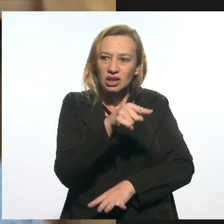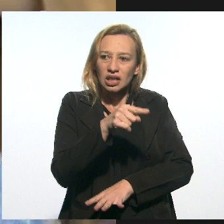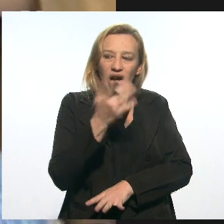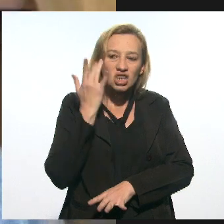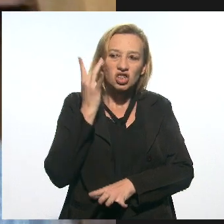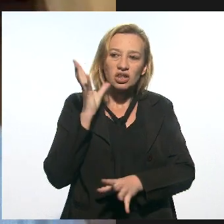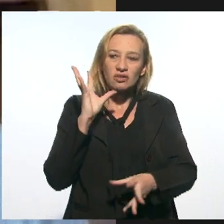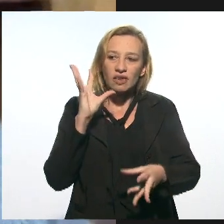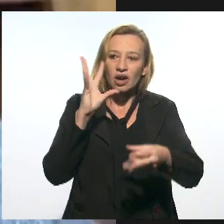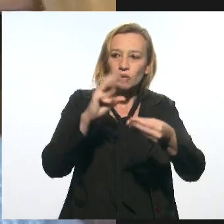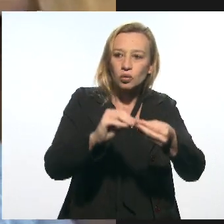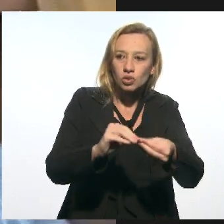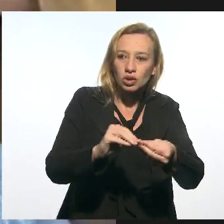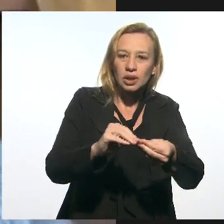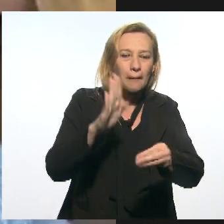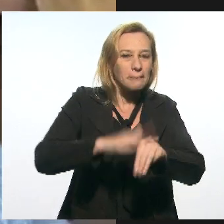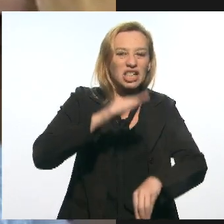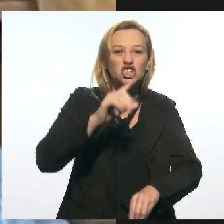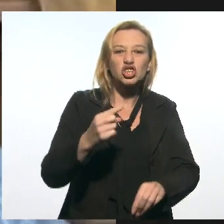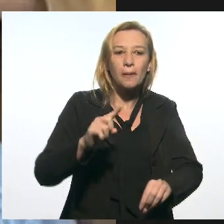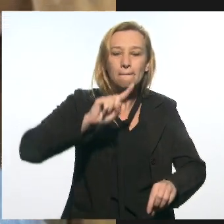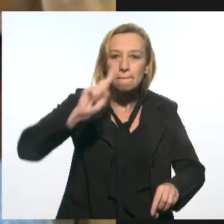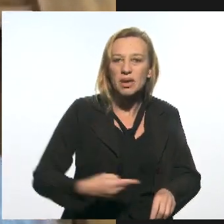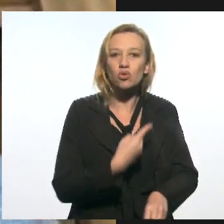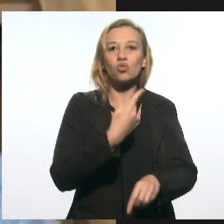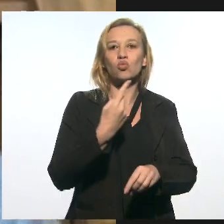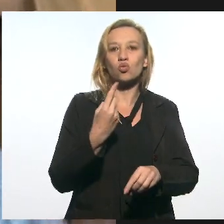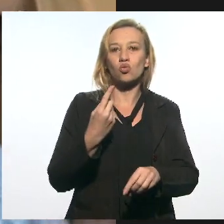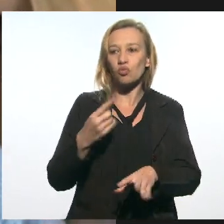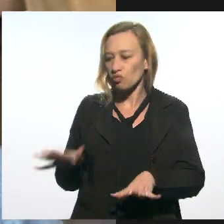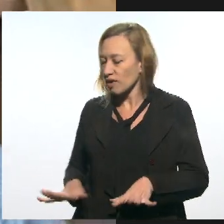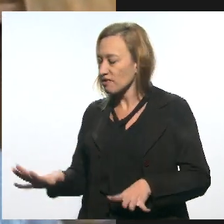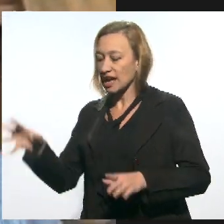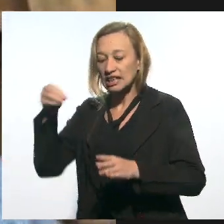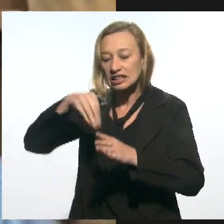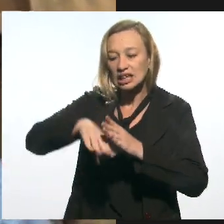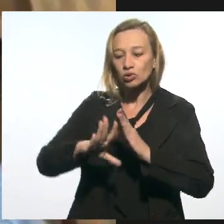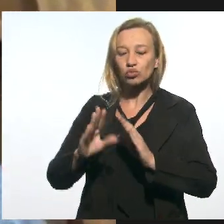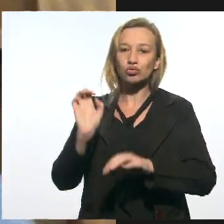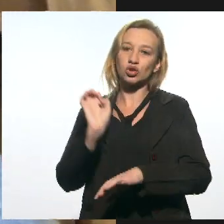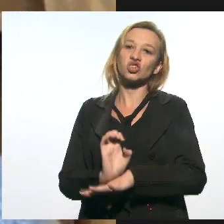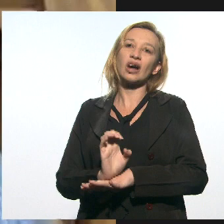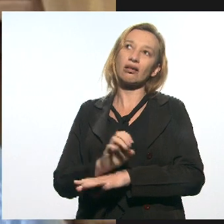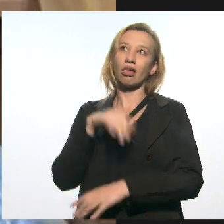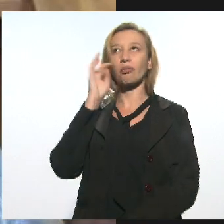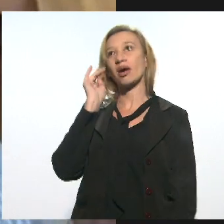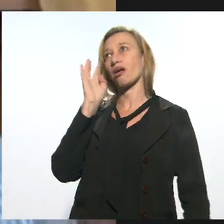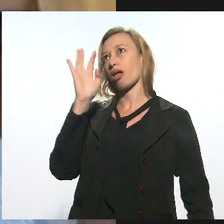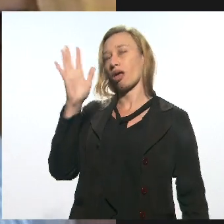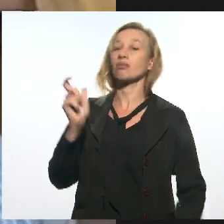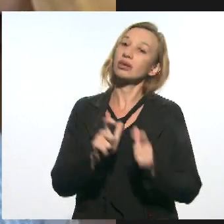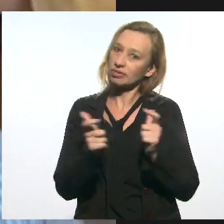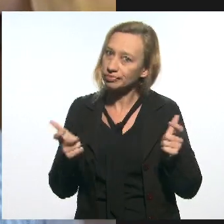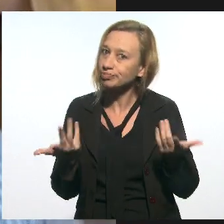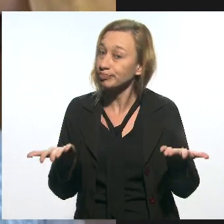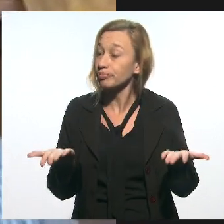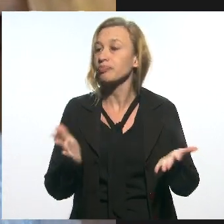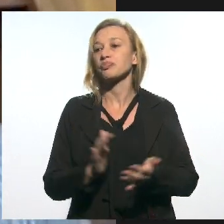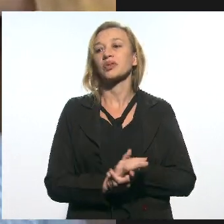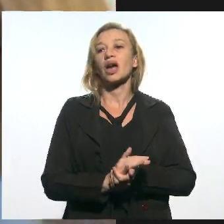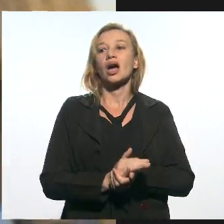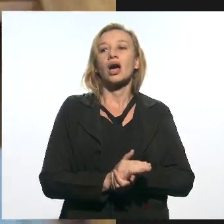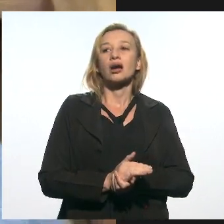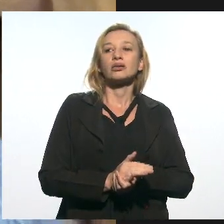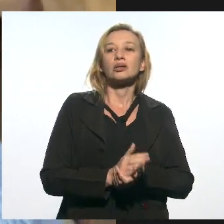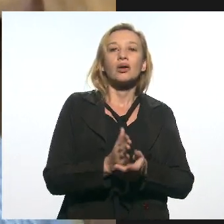as ações em mais de mil comunidades no Estado, eu acho que é uma fantasia muito grande. Parte